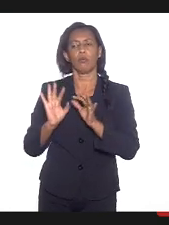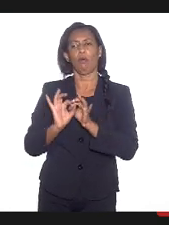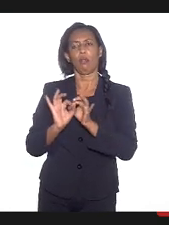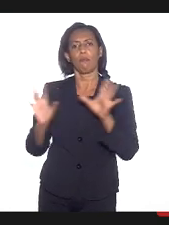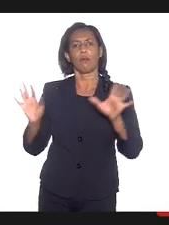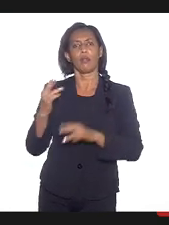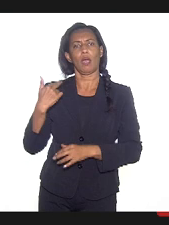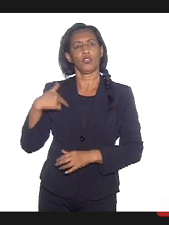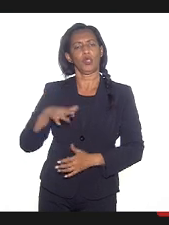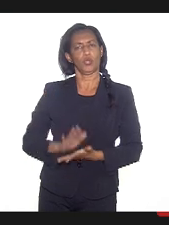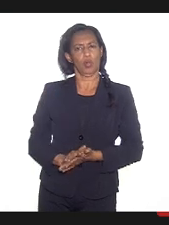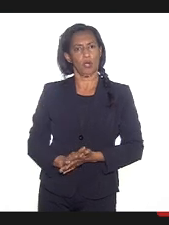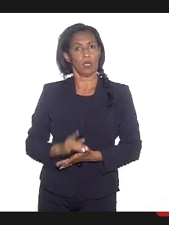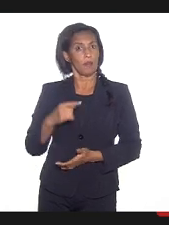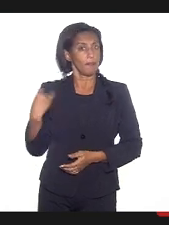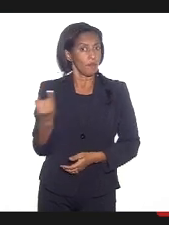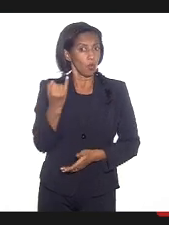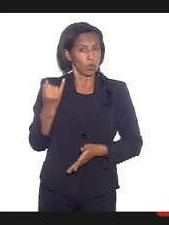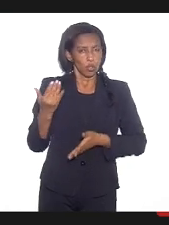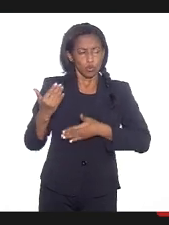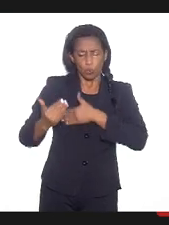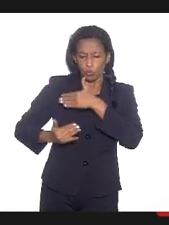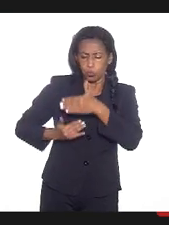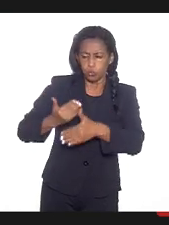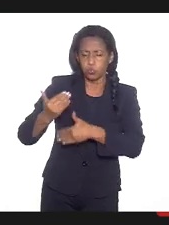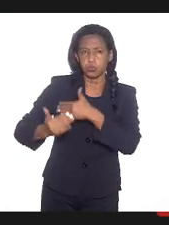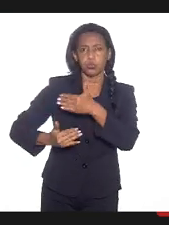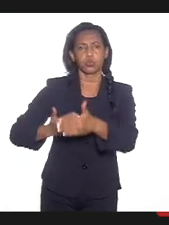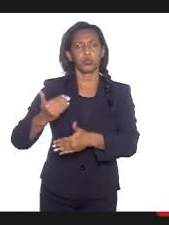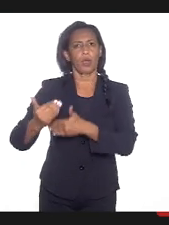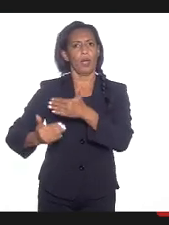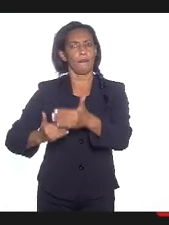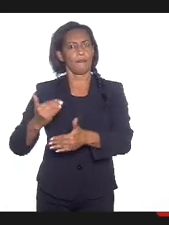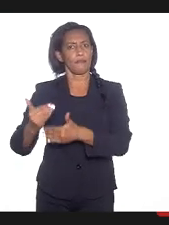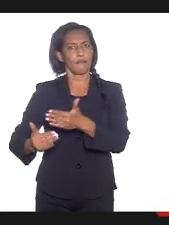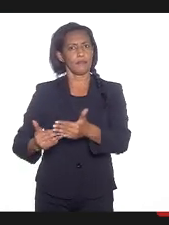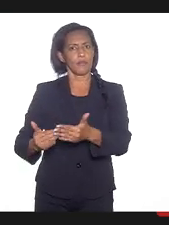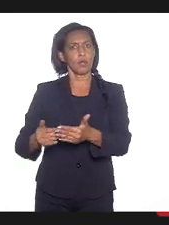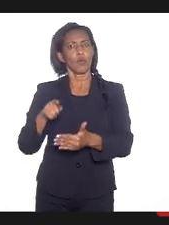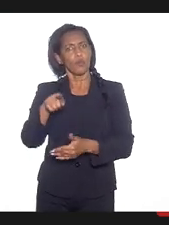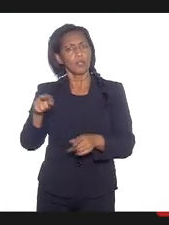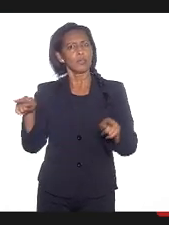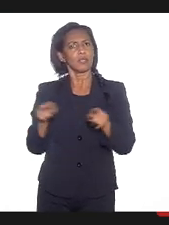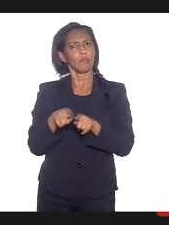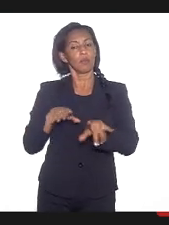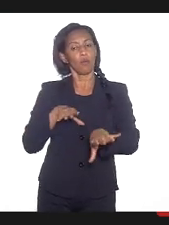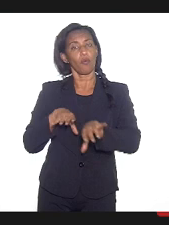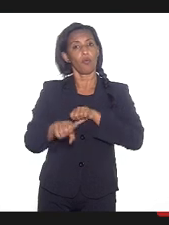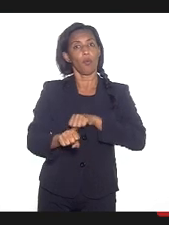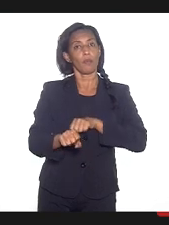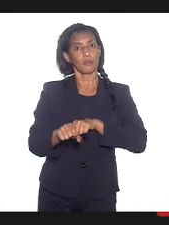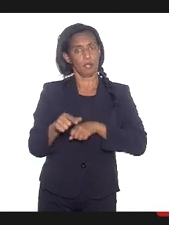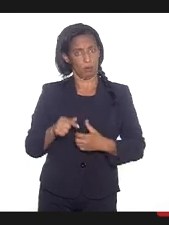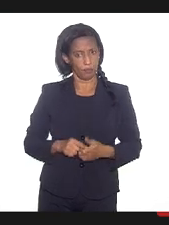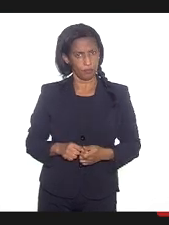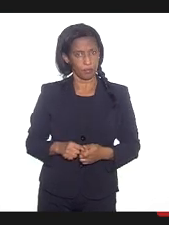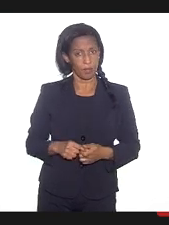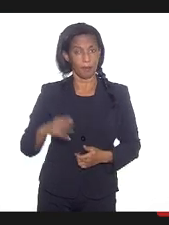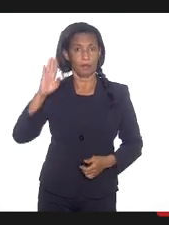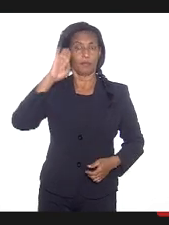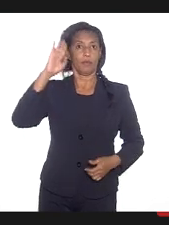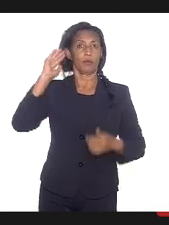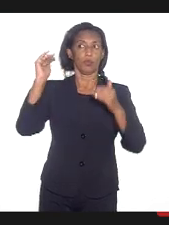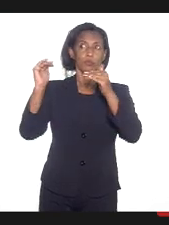durante toda a caminhada do ensino religioso confessional, você tenha também uma formação valorativa, sobretudo no respeito.